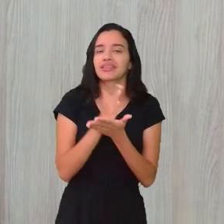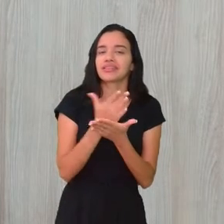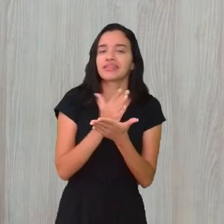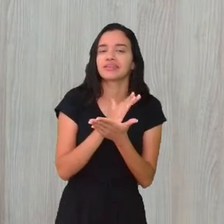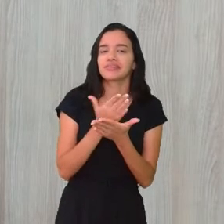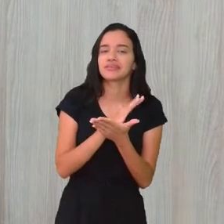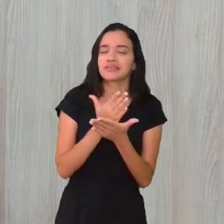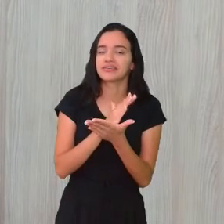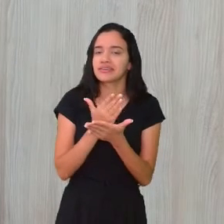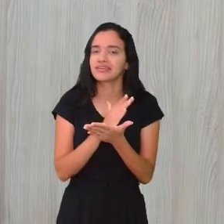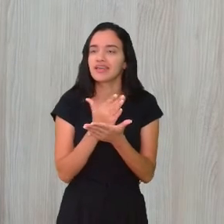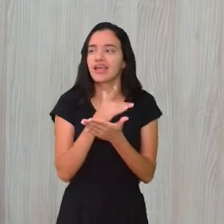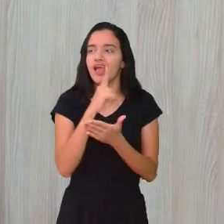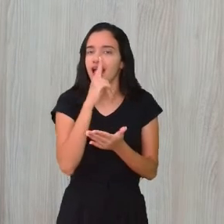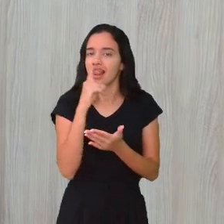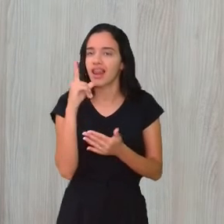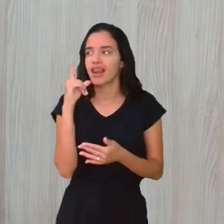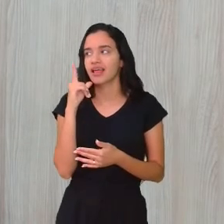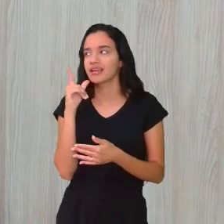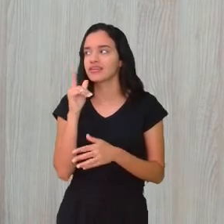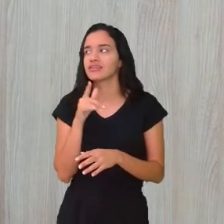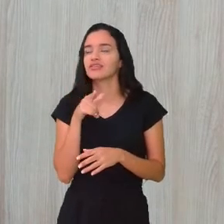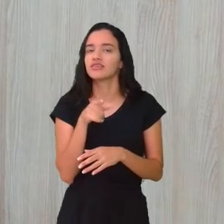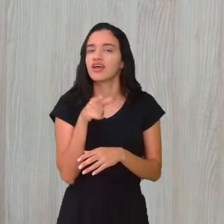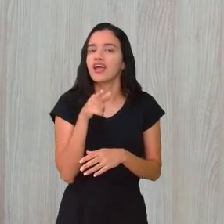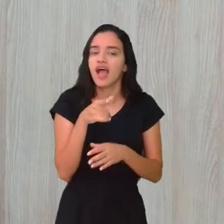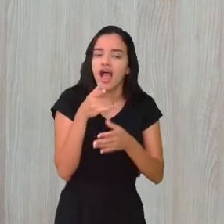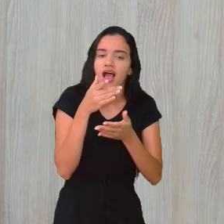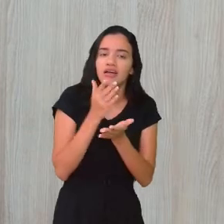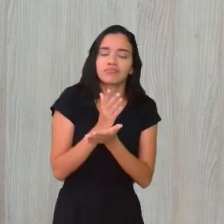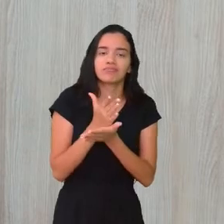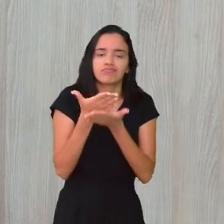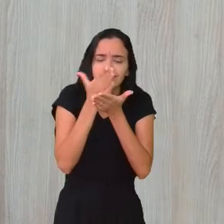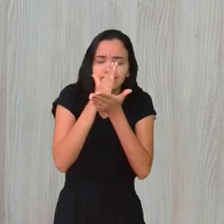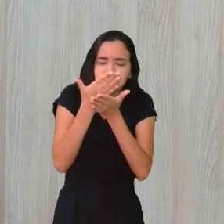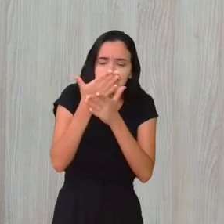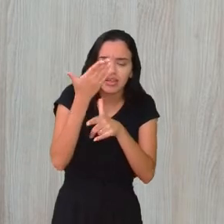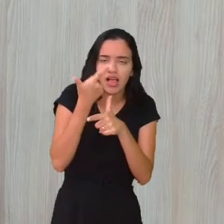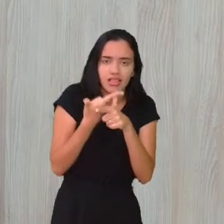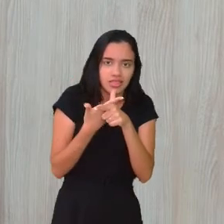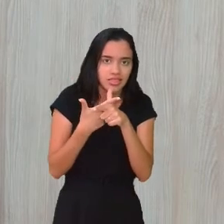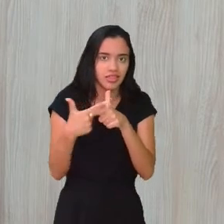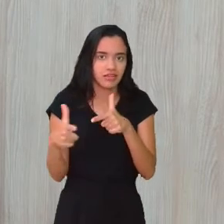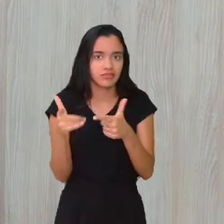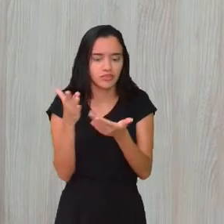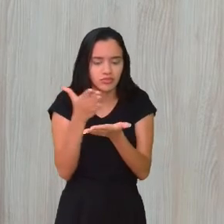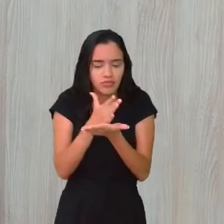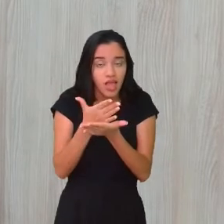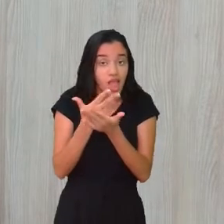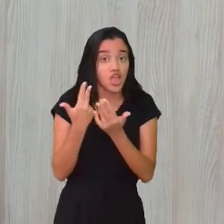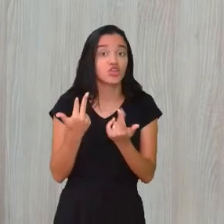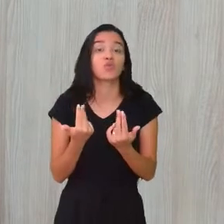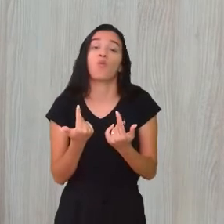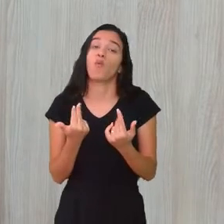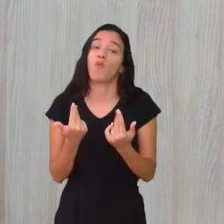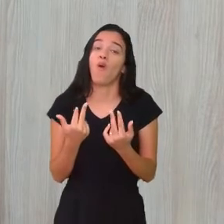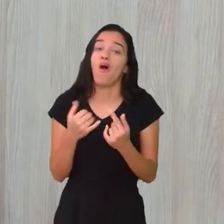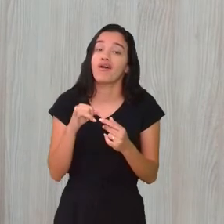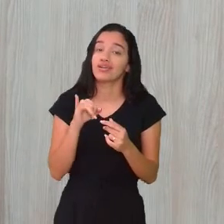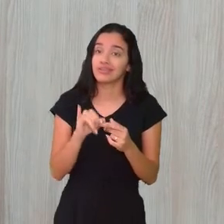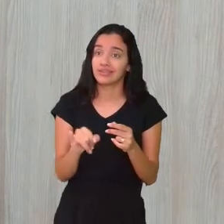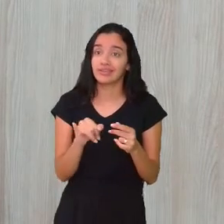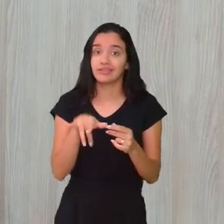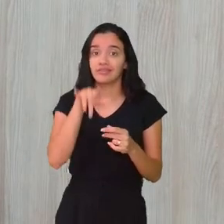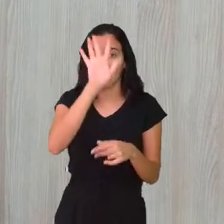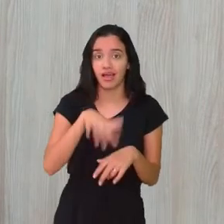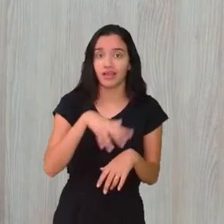esse lanche aqui. E aí você vai ter que dividir ele lá, bem igualzinho, né? Então, se você tivesse uma malha